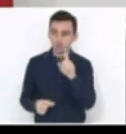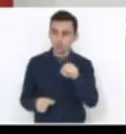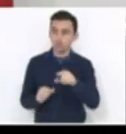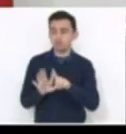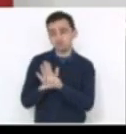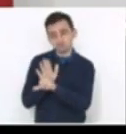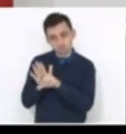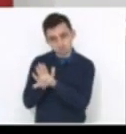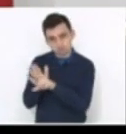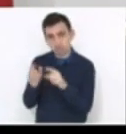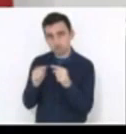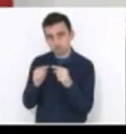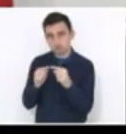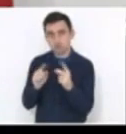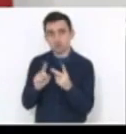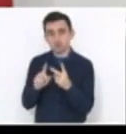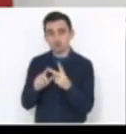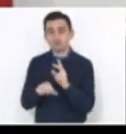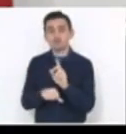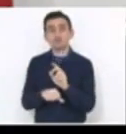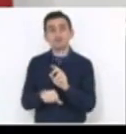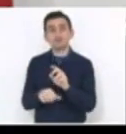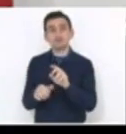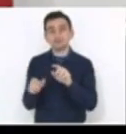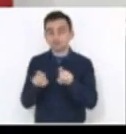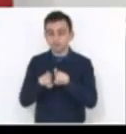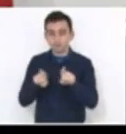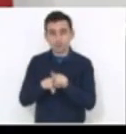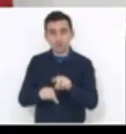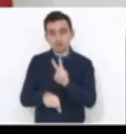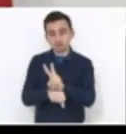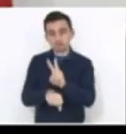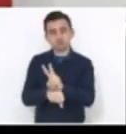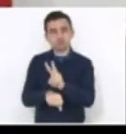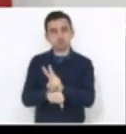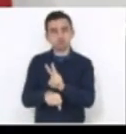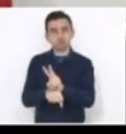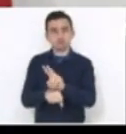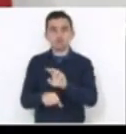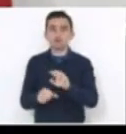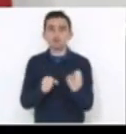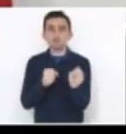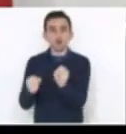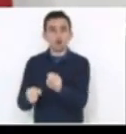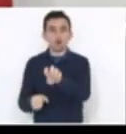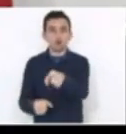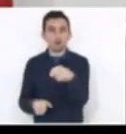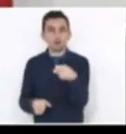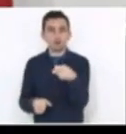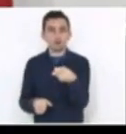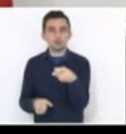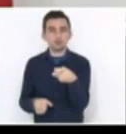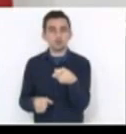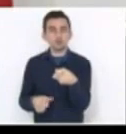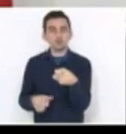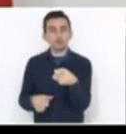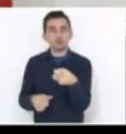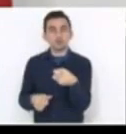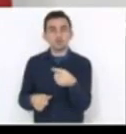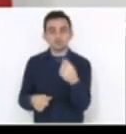e fiscalizar o poder executivo, deputado Milton. Mas nós